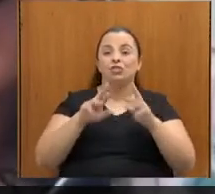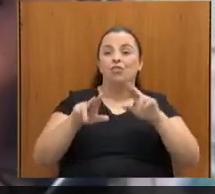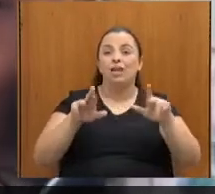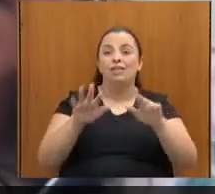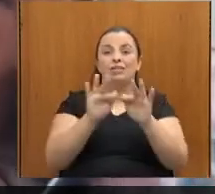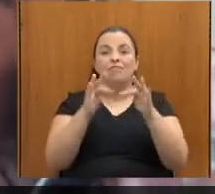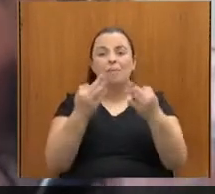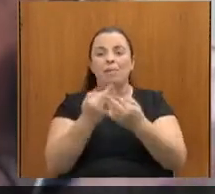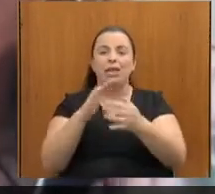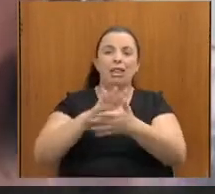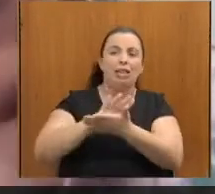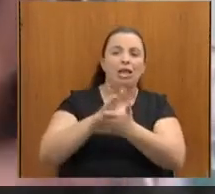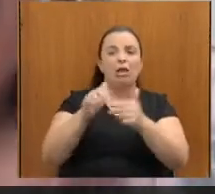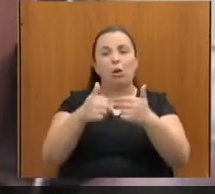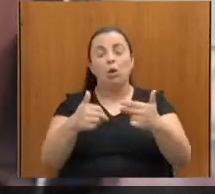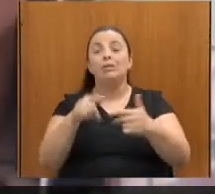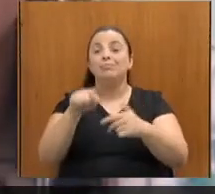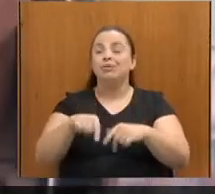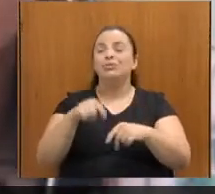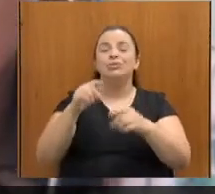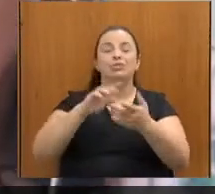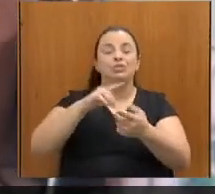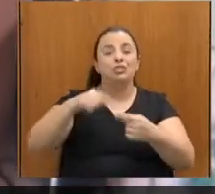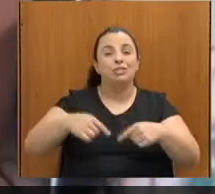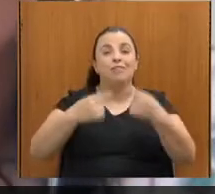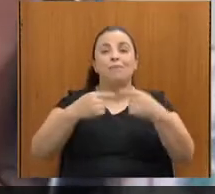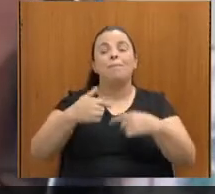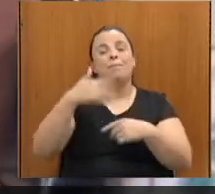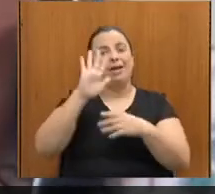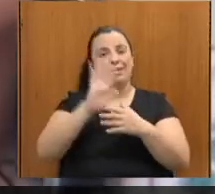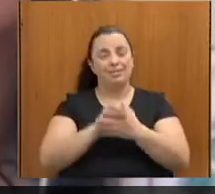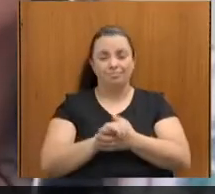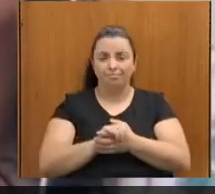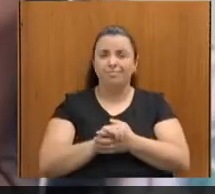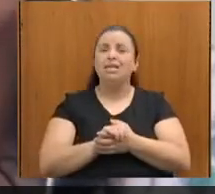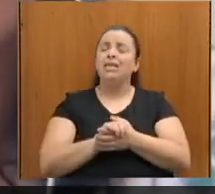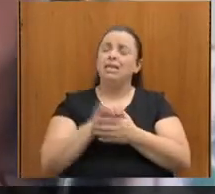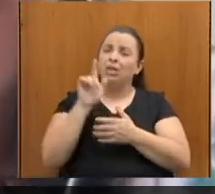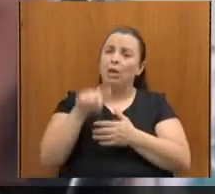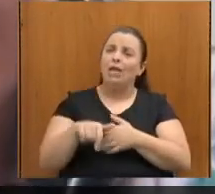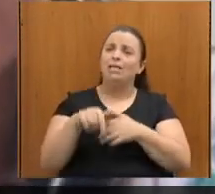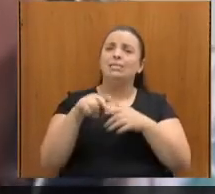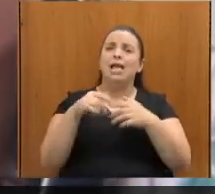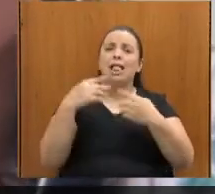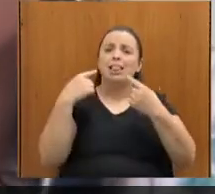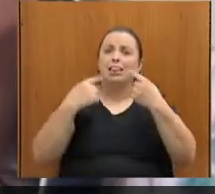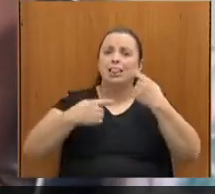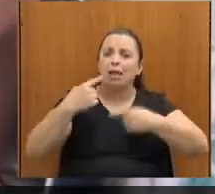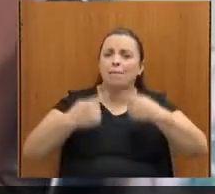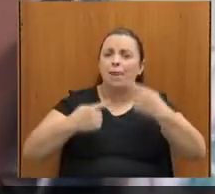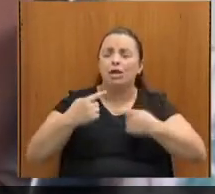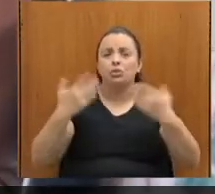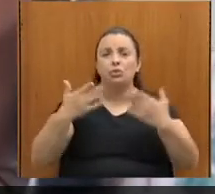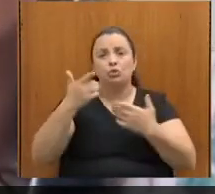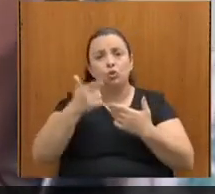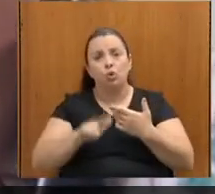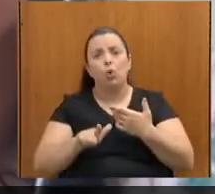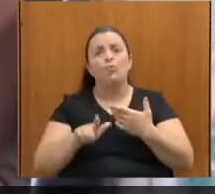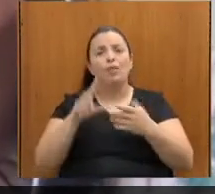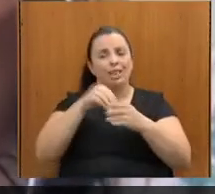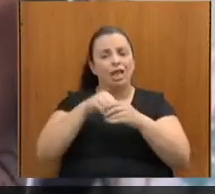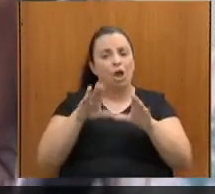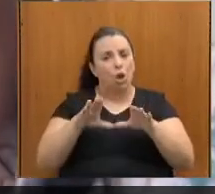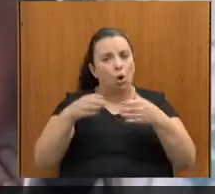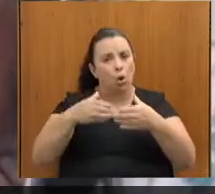E aí, trazer esse debate novamente na Assembleia, novamente nessa comissão, que é uma comissão tão empenhada, tão